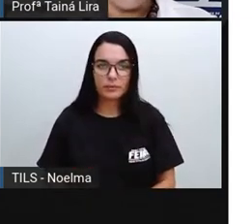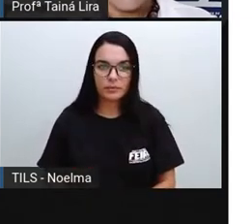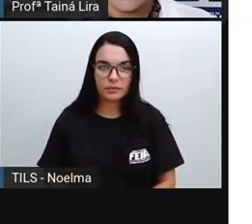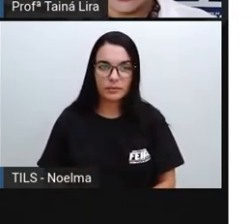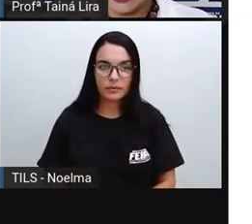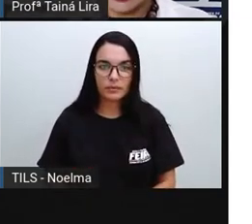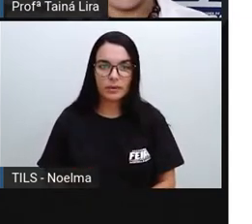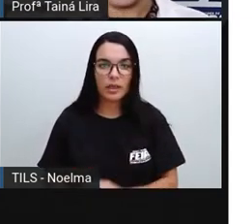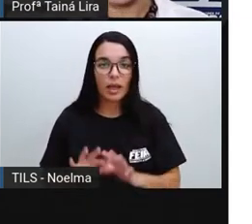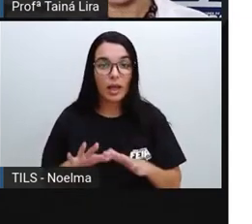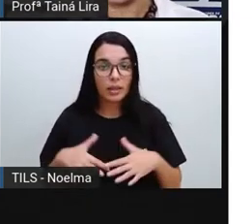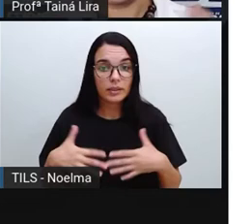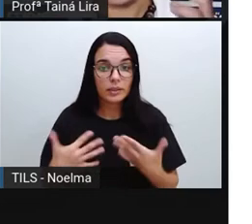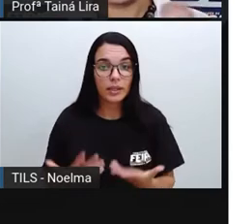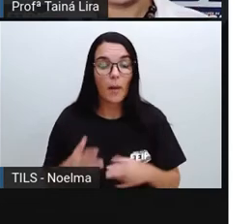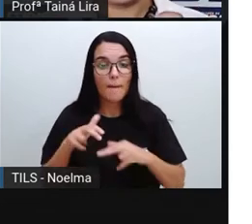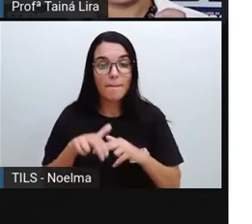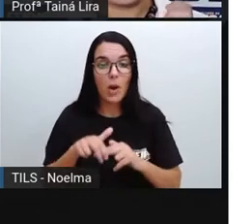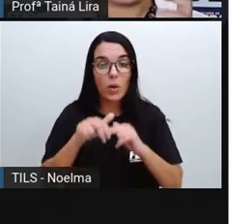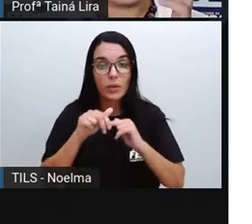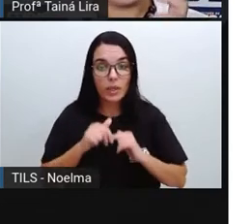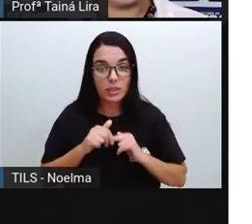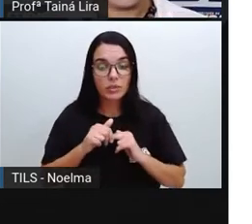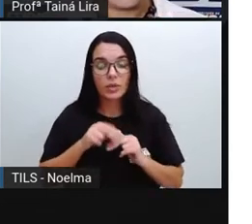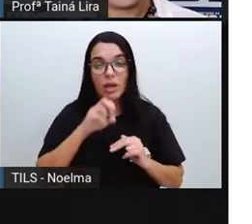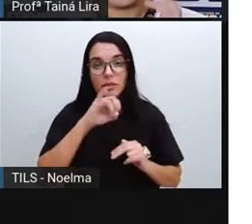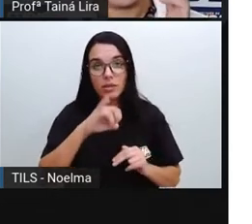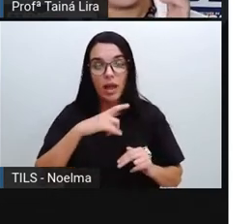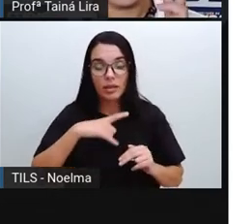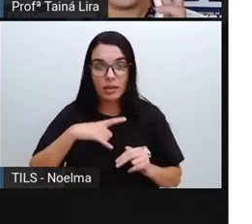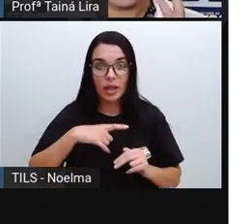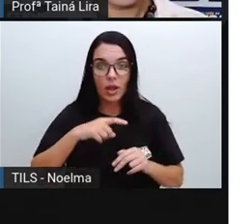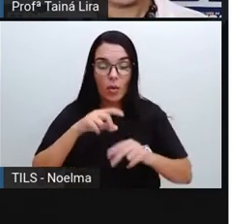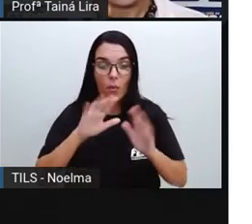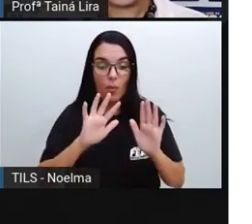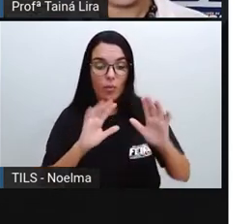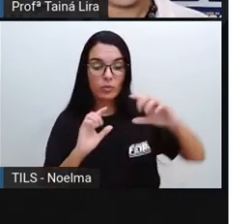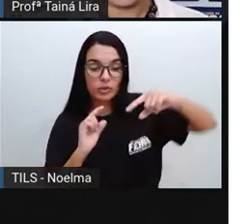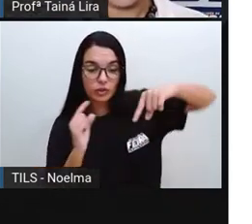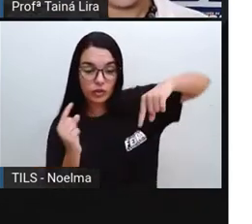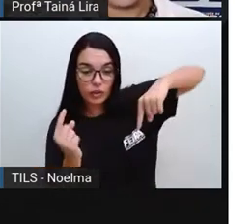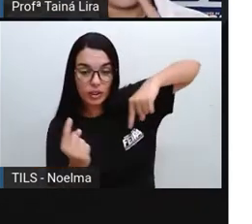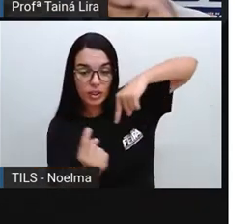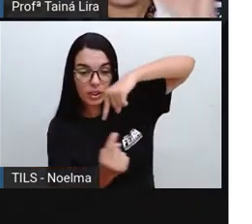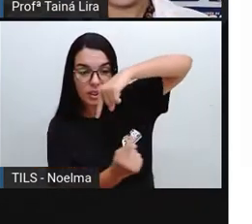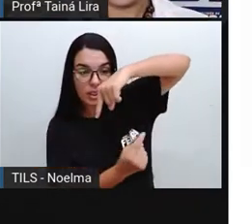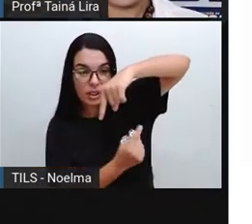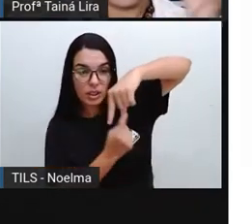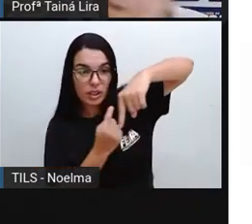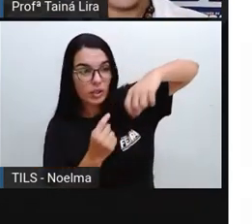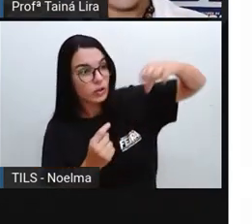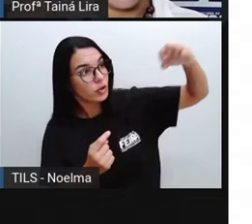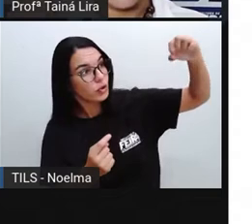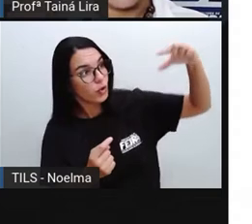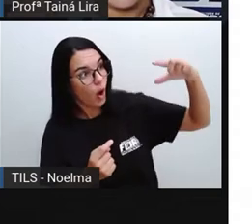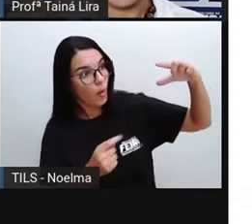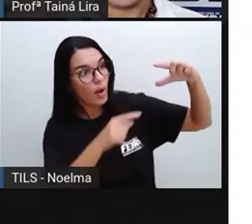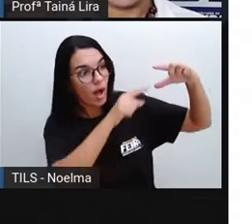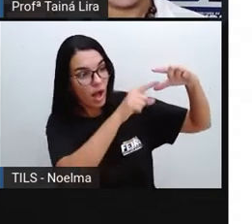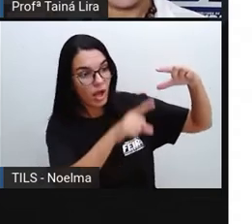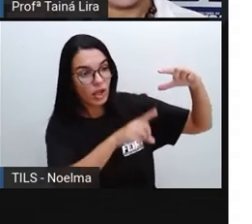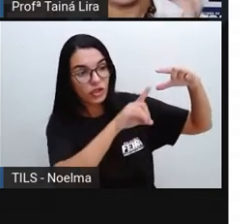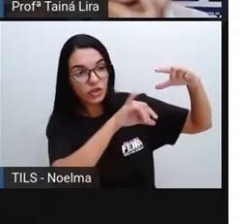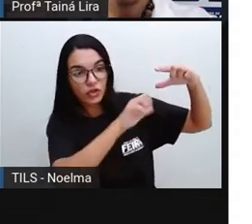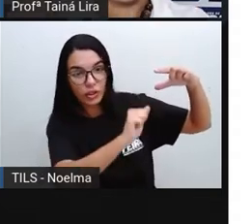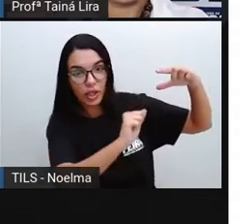certo? Então, é por isso. Então, o lado que está iluminado, lembra? Quando ele gira, o lado que o sol ilumina é